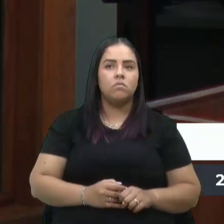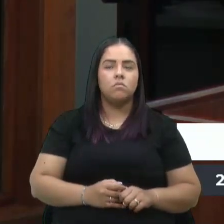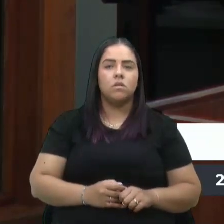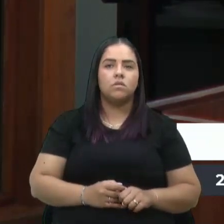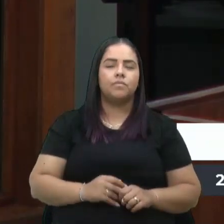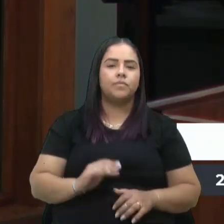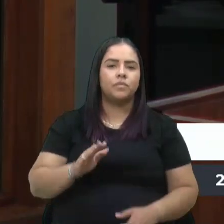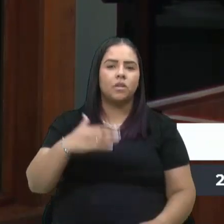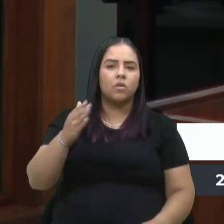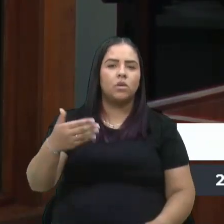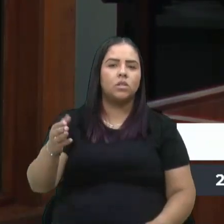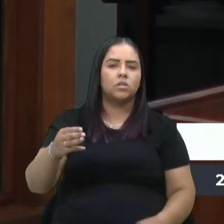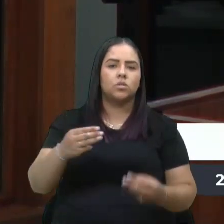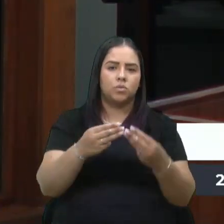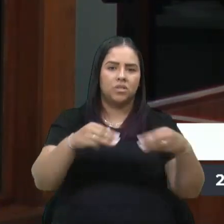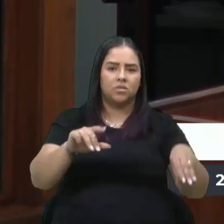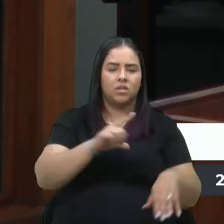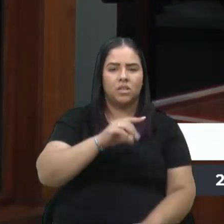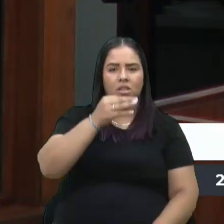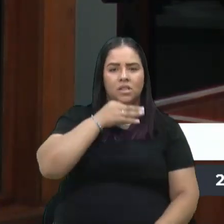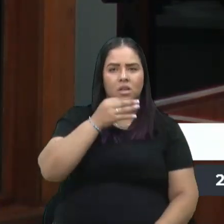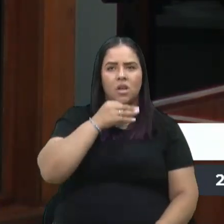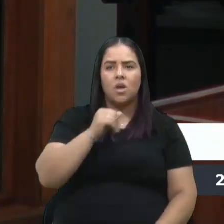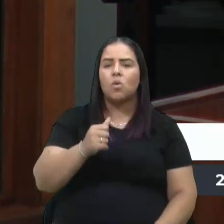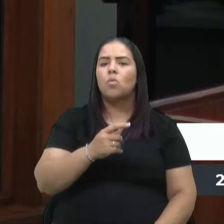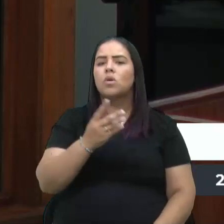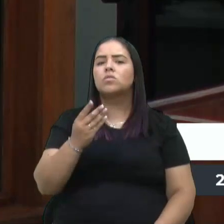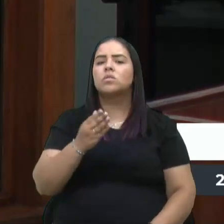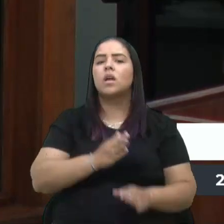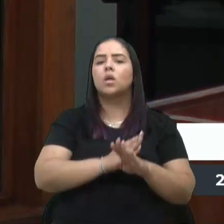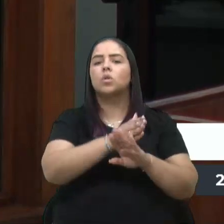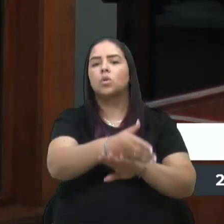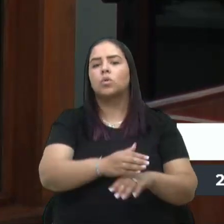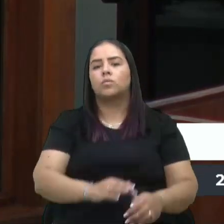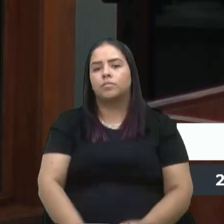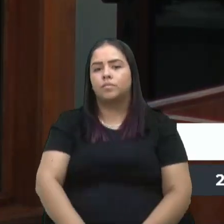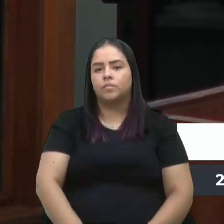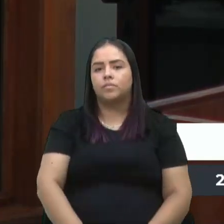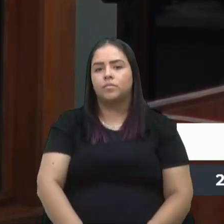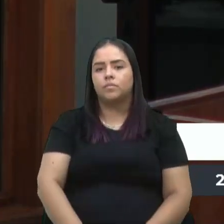Quantos museus nós temos em Caxias do Sul e quantos de nós entraram nos museus de Caxias do Sul?